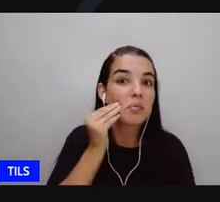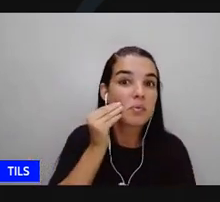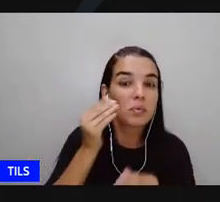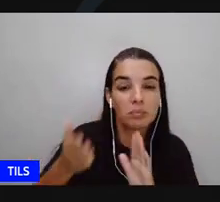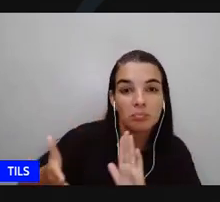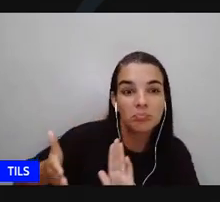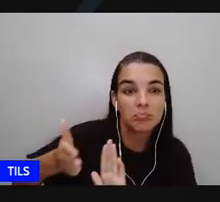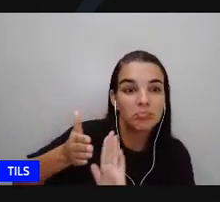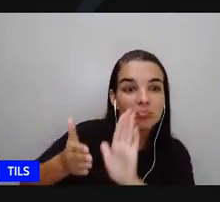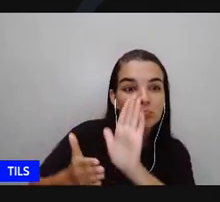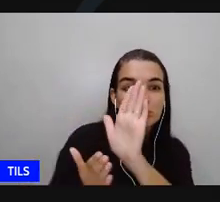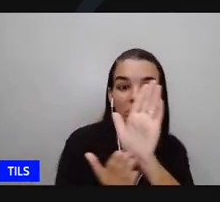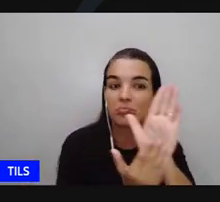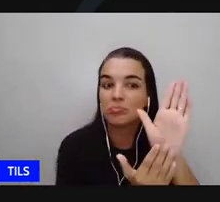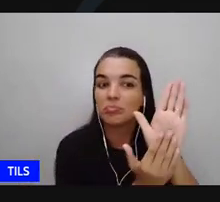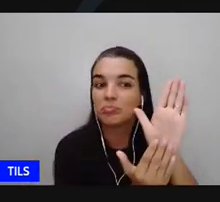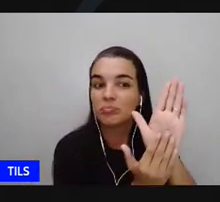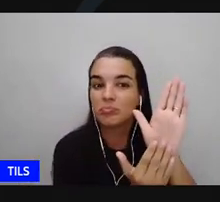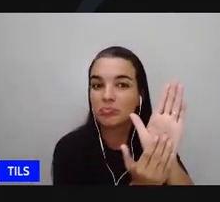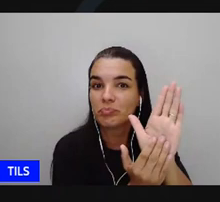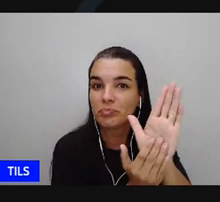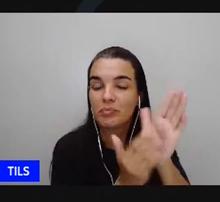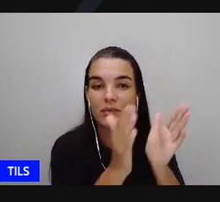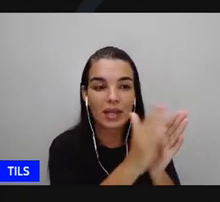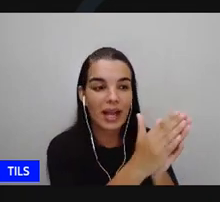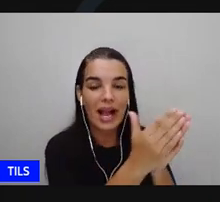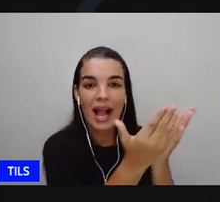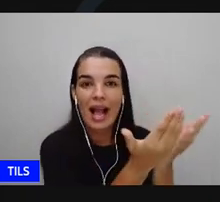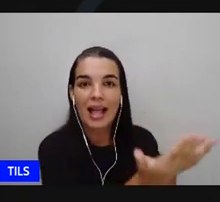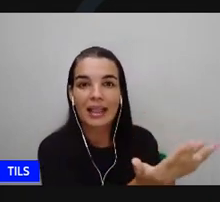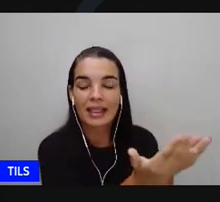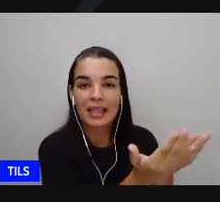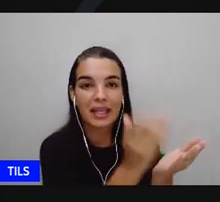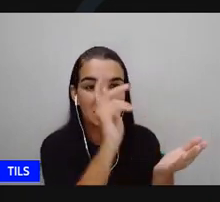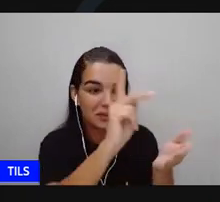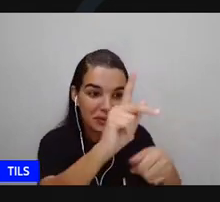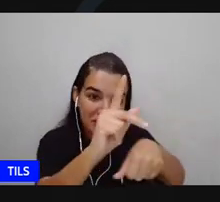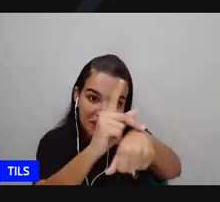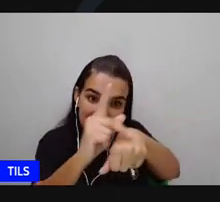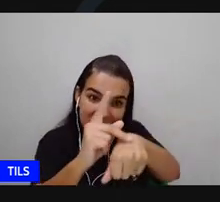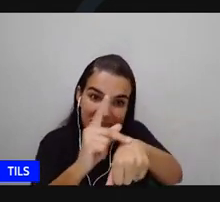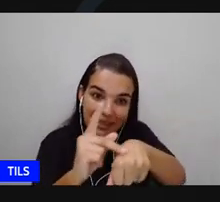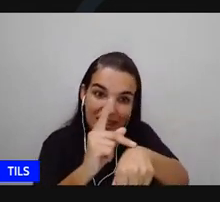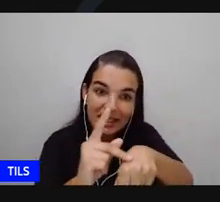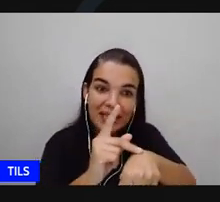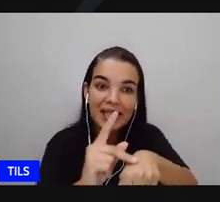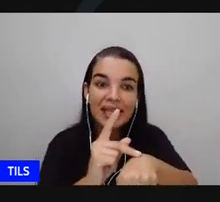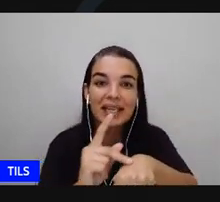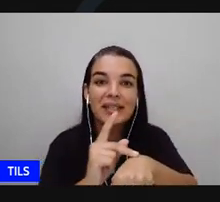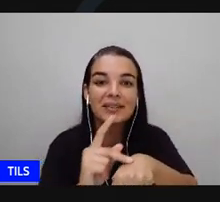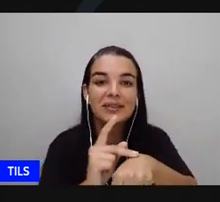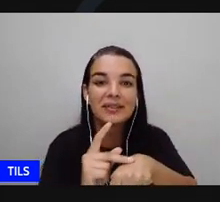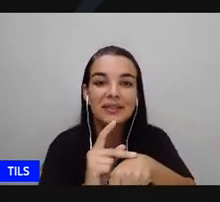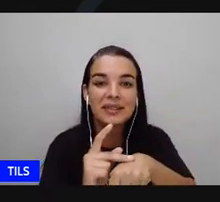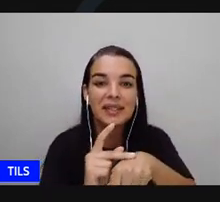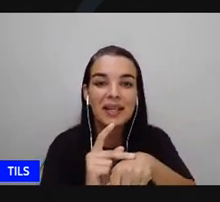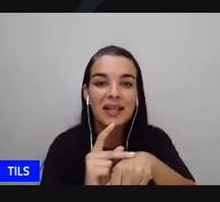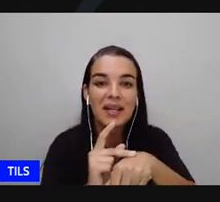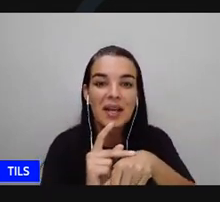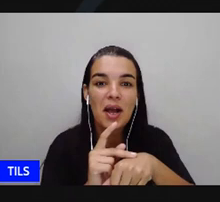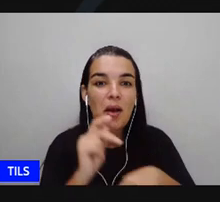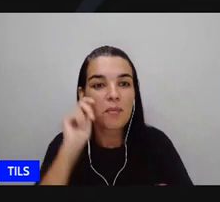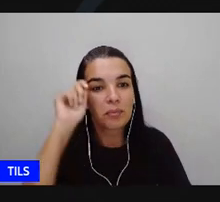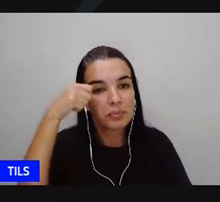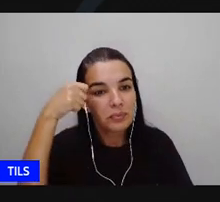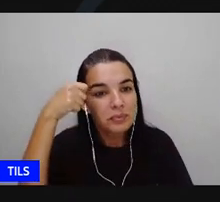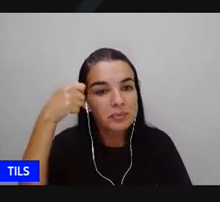nos cadernos negros número 43 e nesses cadernos dentre as corezias que ela